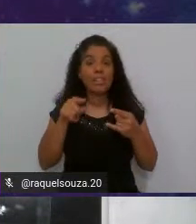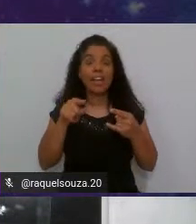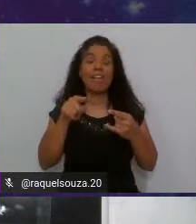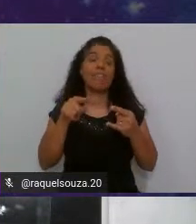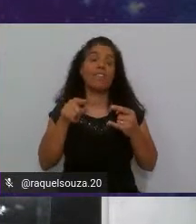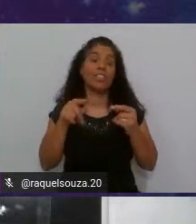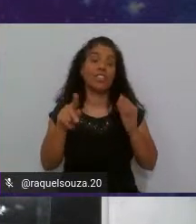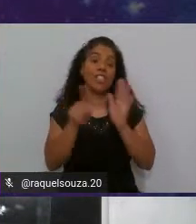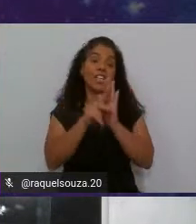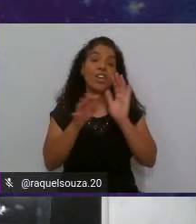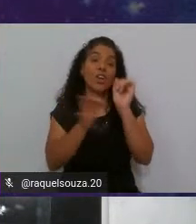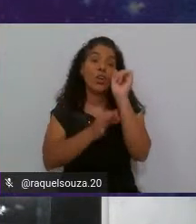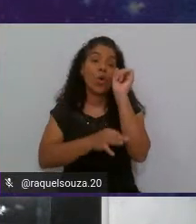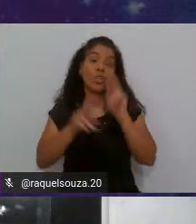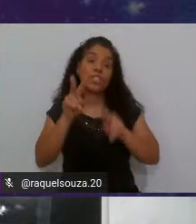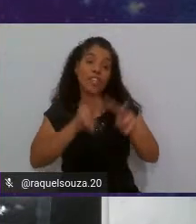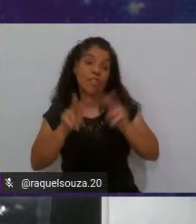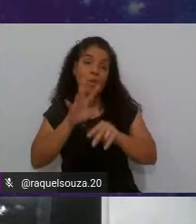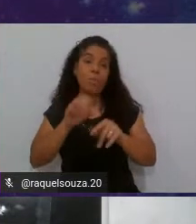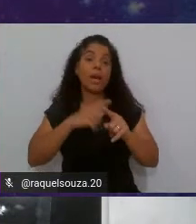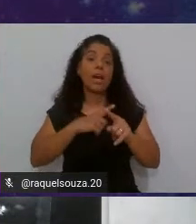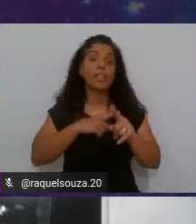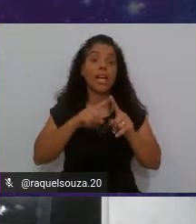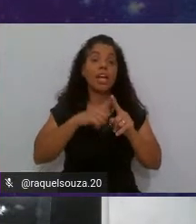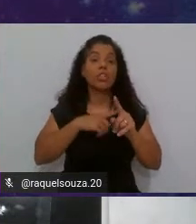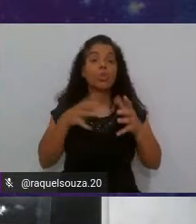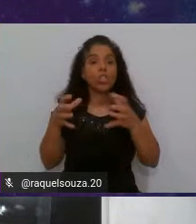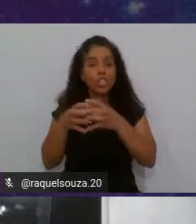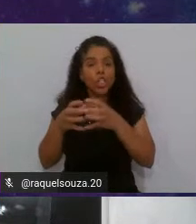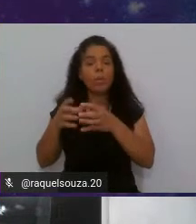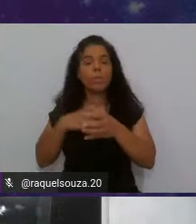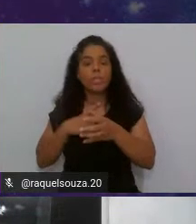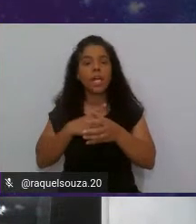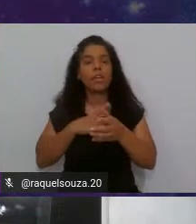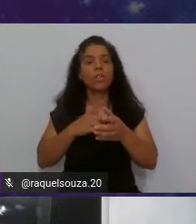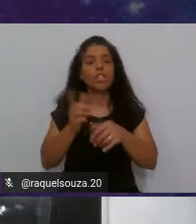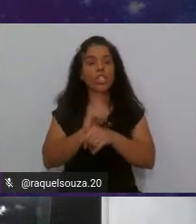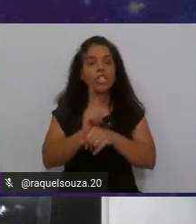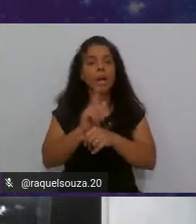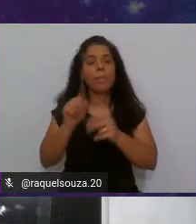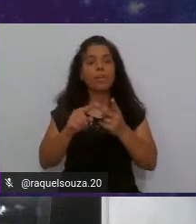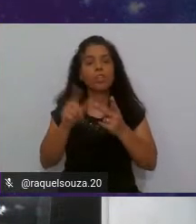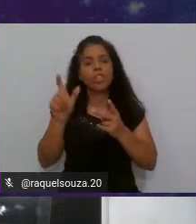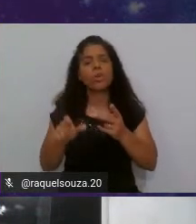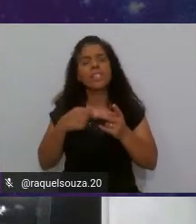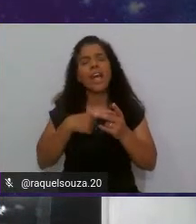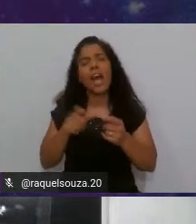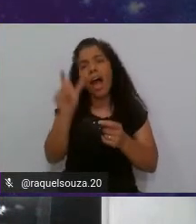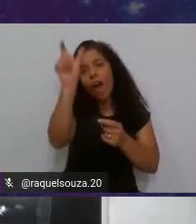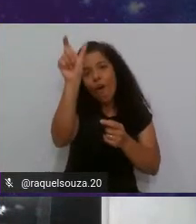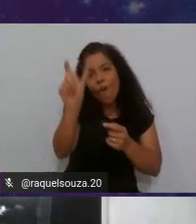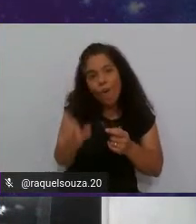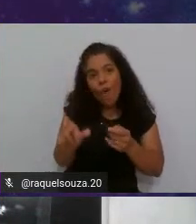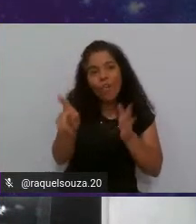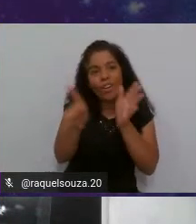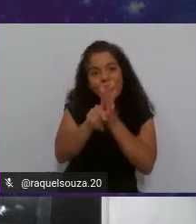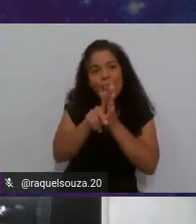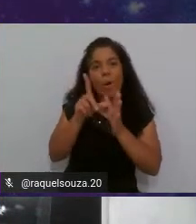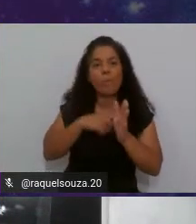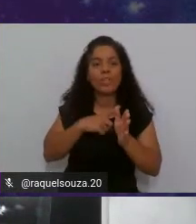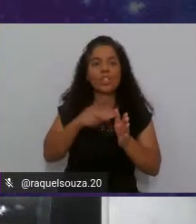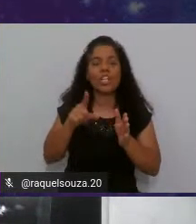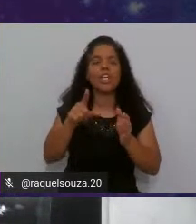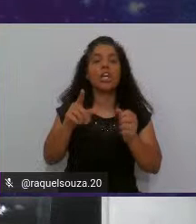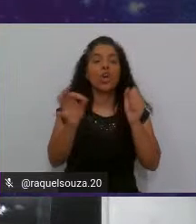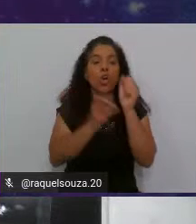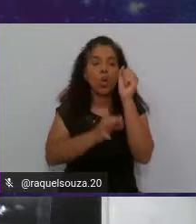Geralmente, nos times, tem o quadro de gerenciamento de projetos e a gente tem lá a coluna de code review. Então, enquanto está disponível, um